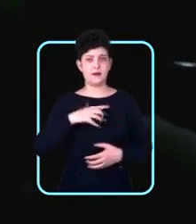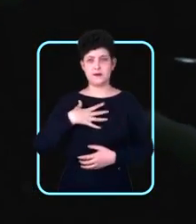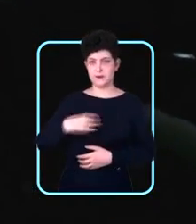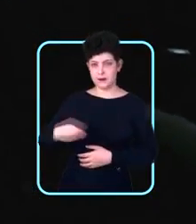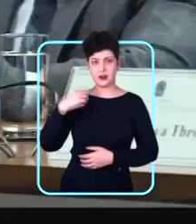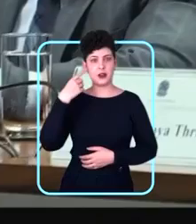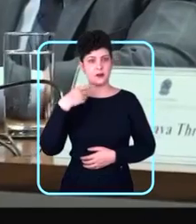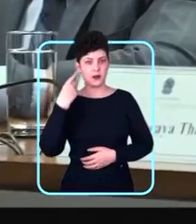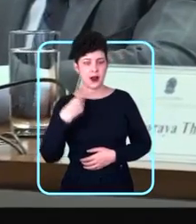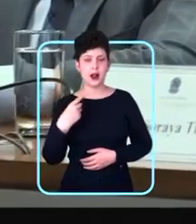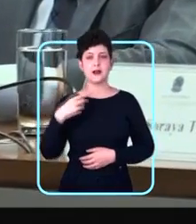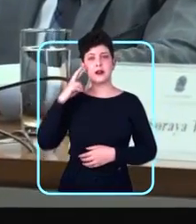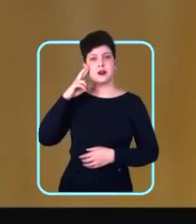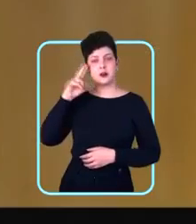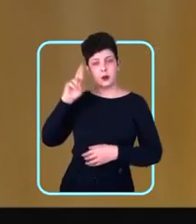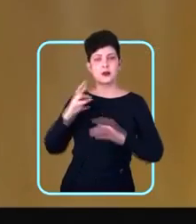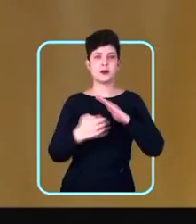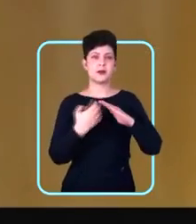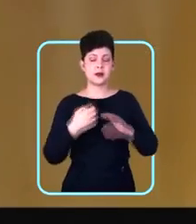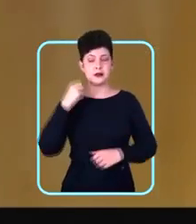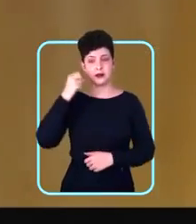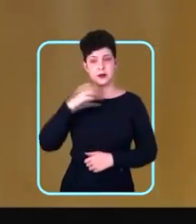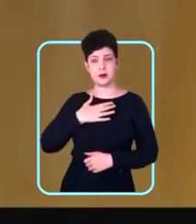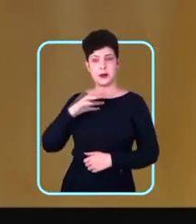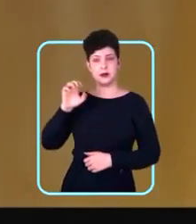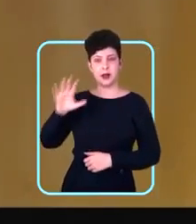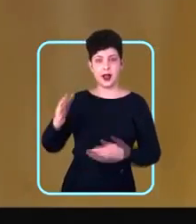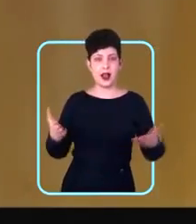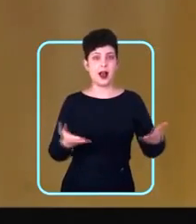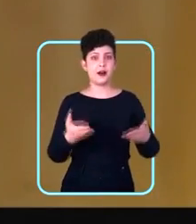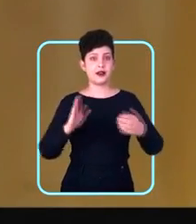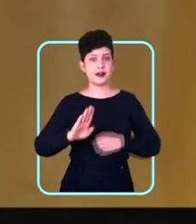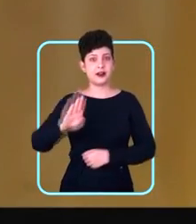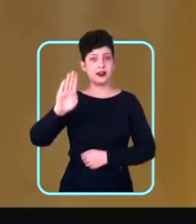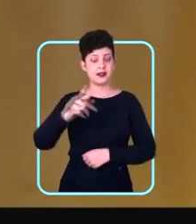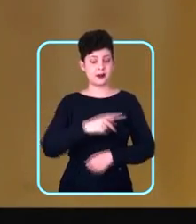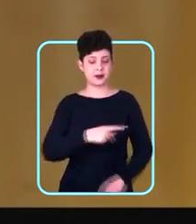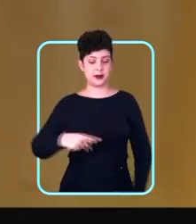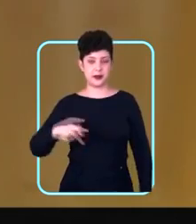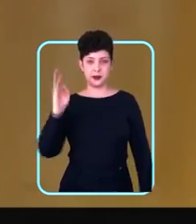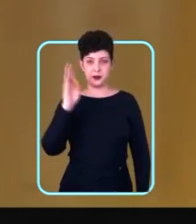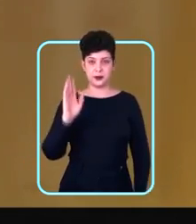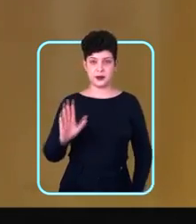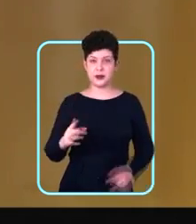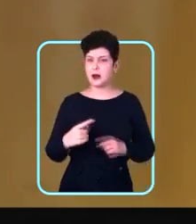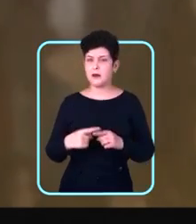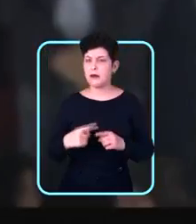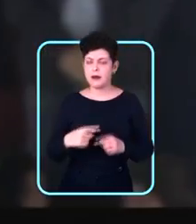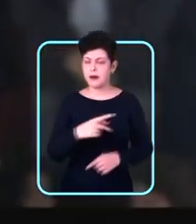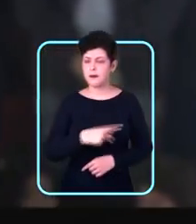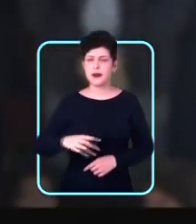empresária e senadora pelo meu estado. E agora candidata a presidente do Brasil. E por que eu quero ser presidente?